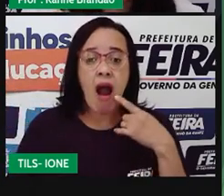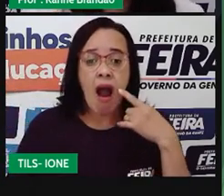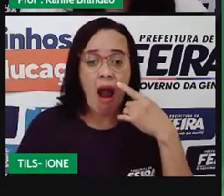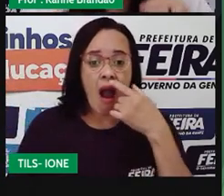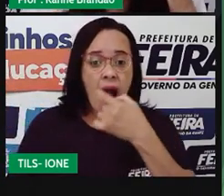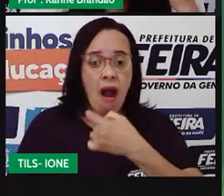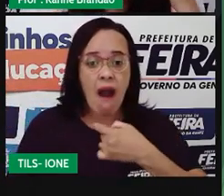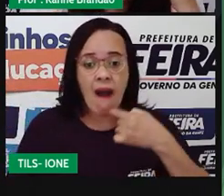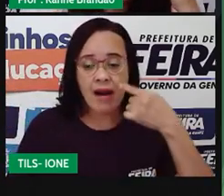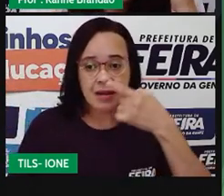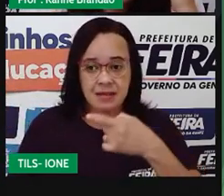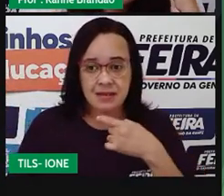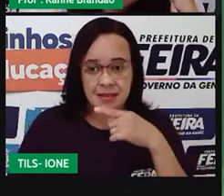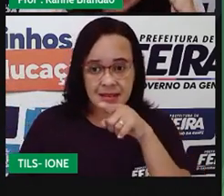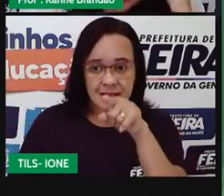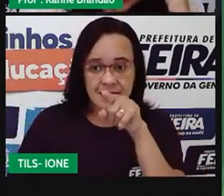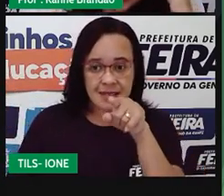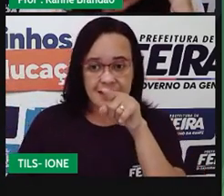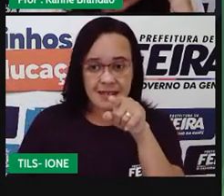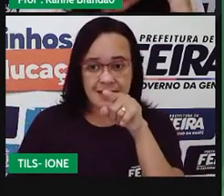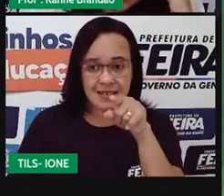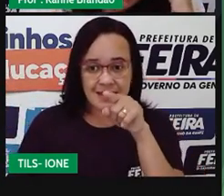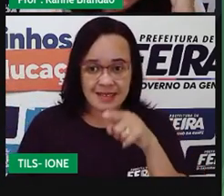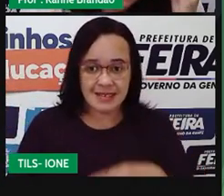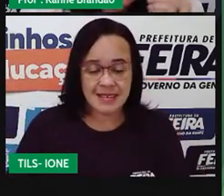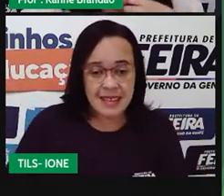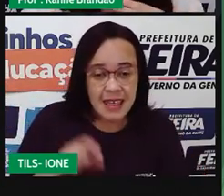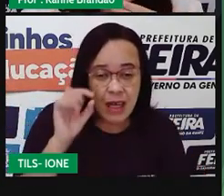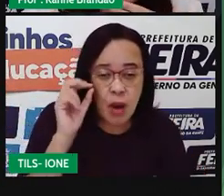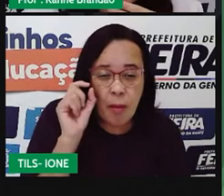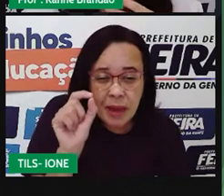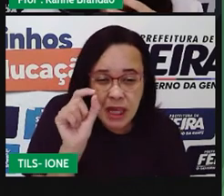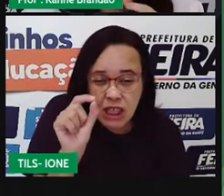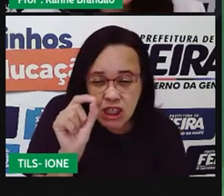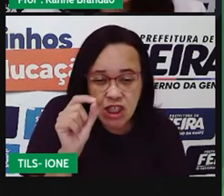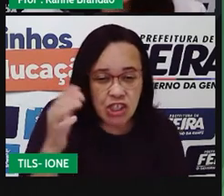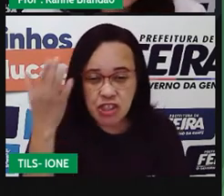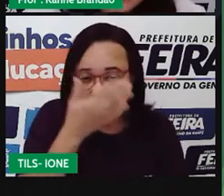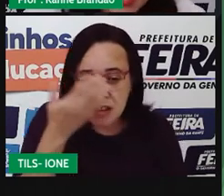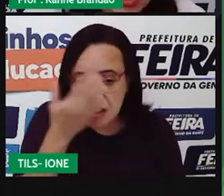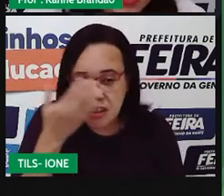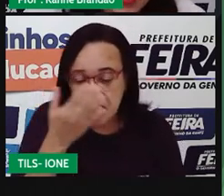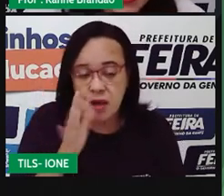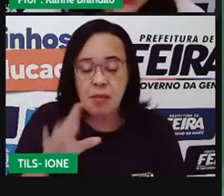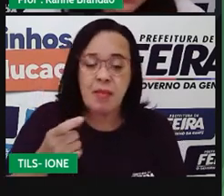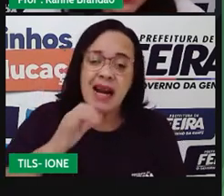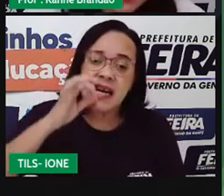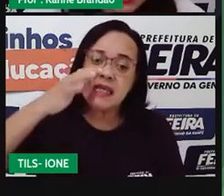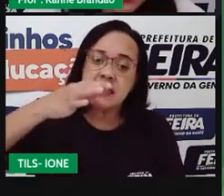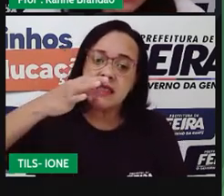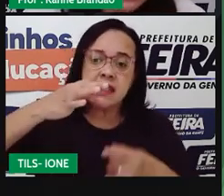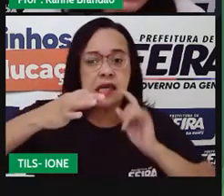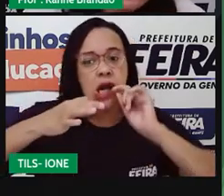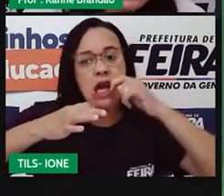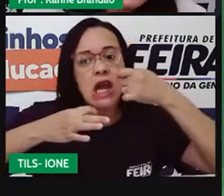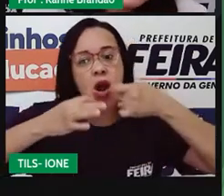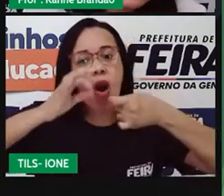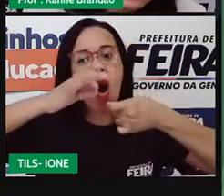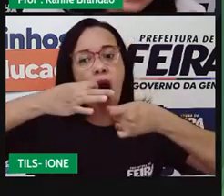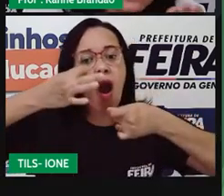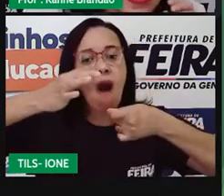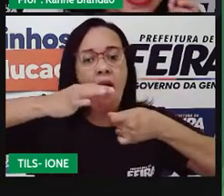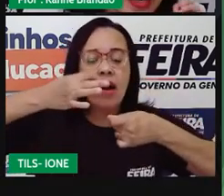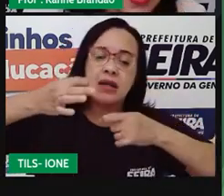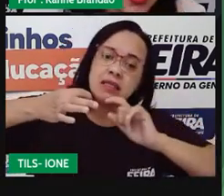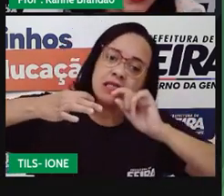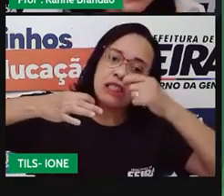desse peixe. Pró, limpando a boca desse peixe. Esse peixe não vai comer esse bicho, não? Não. Está